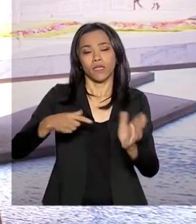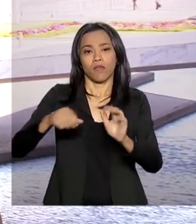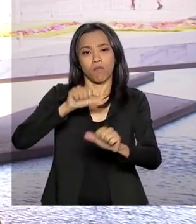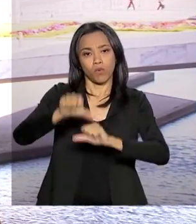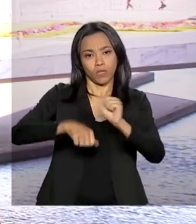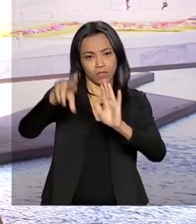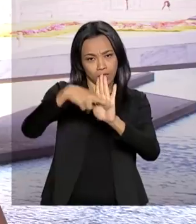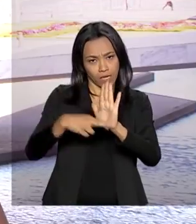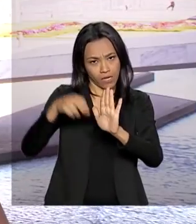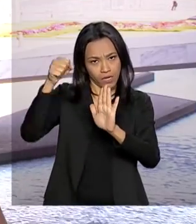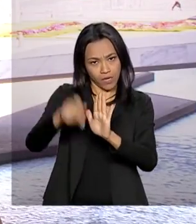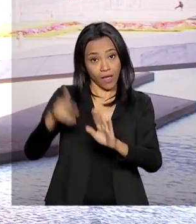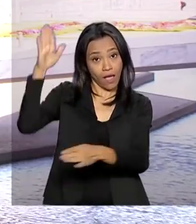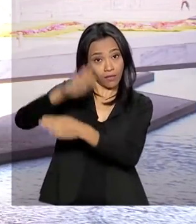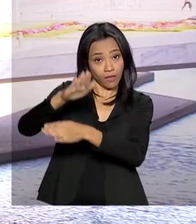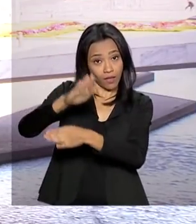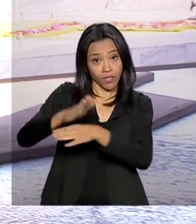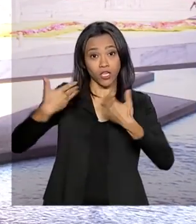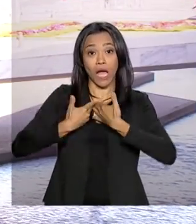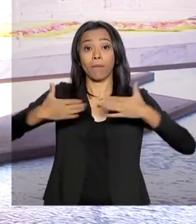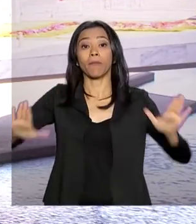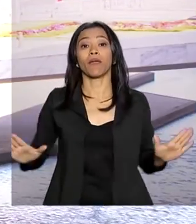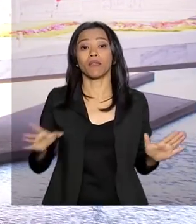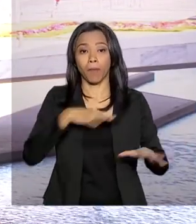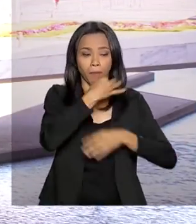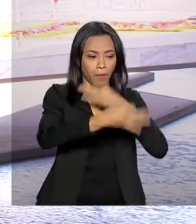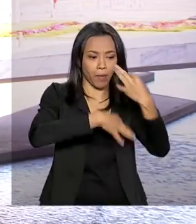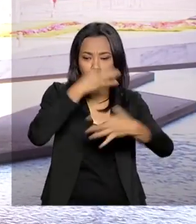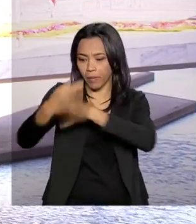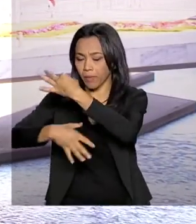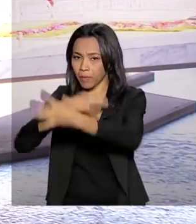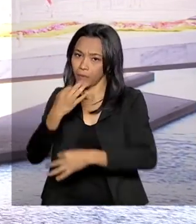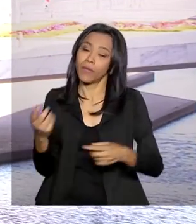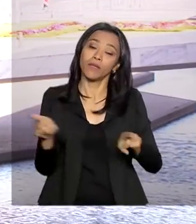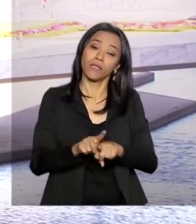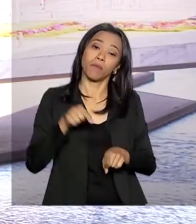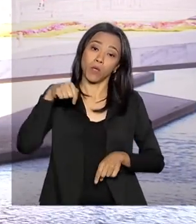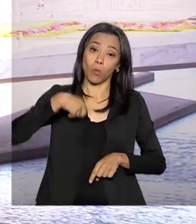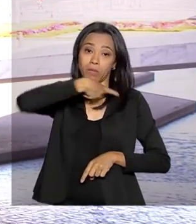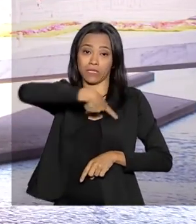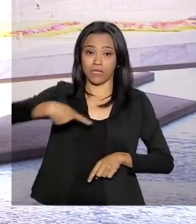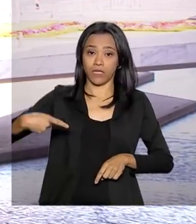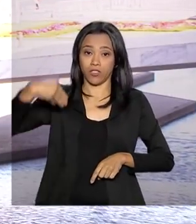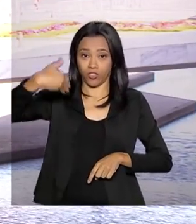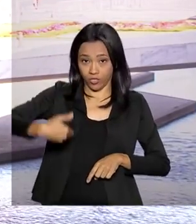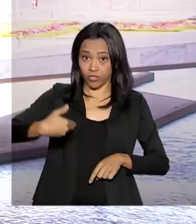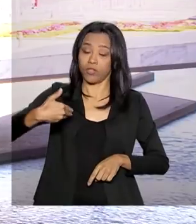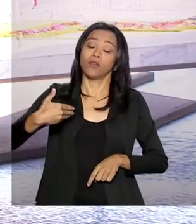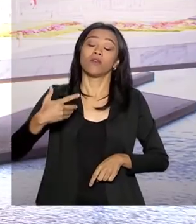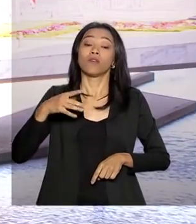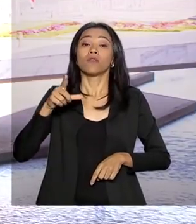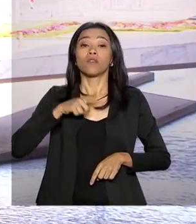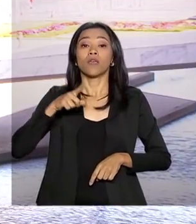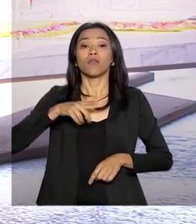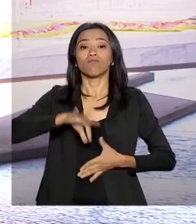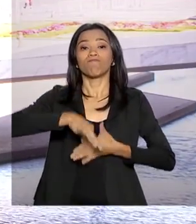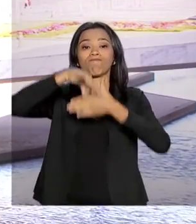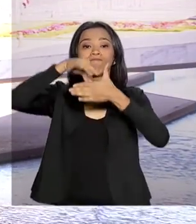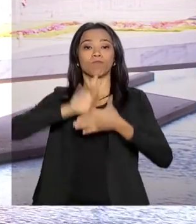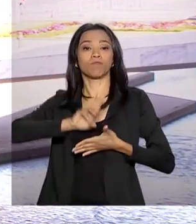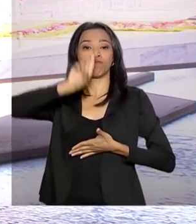à tarde, reunião da Comissão com audiência pública e agora de manhã o presidente desse colegiado comanda ali um encontro com os líderes